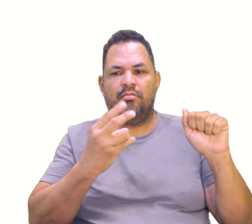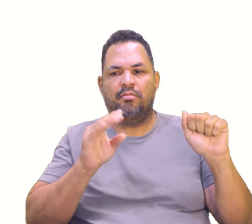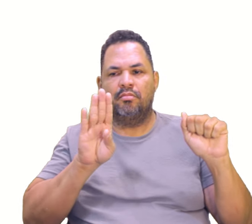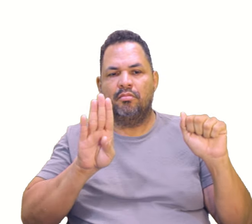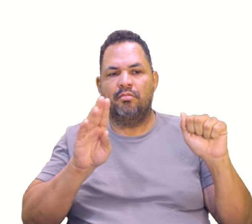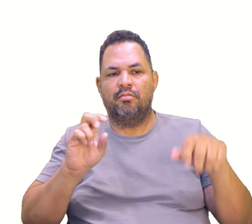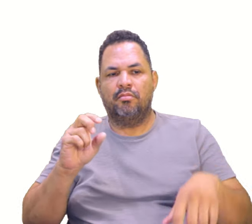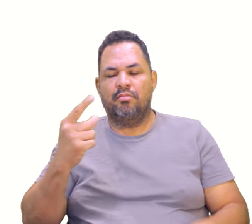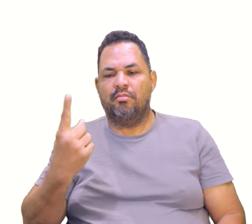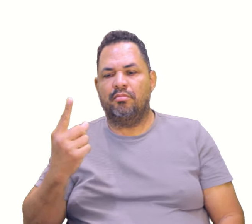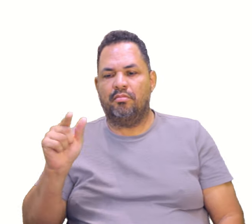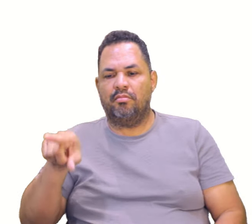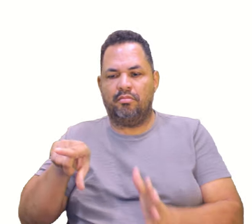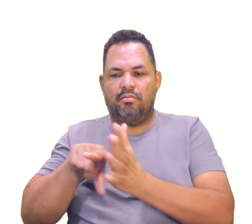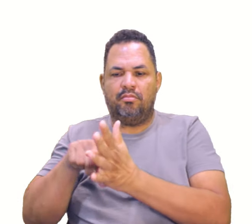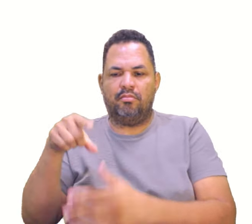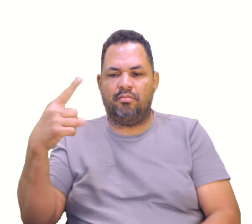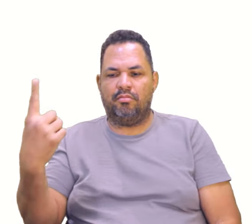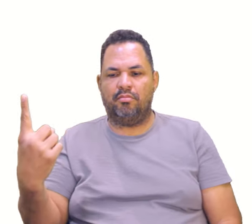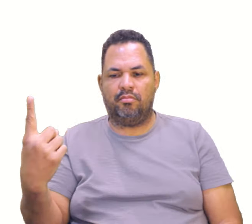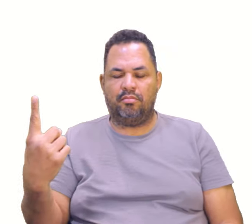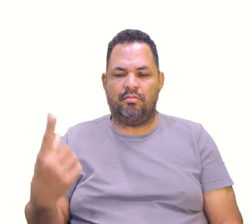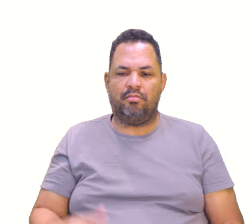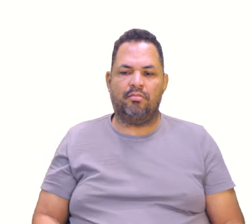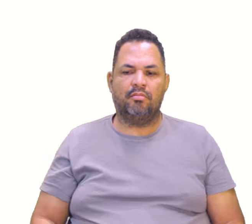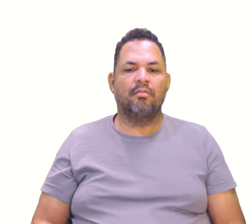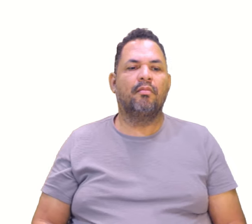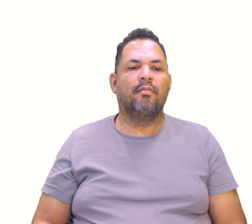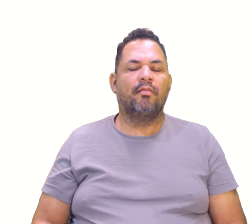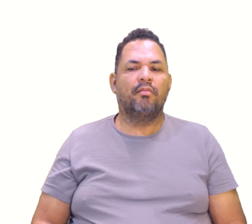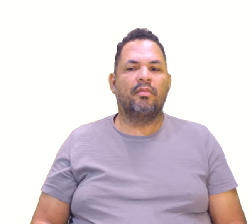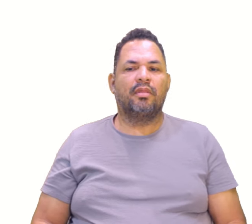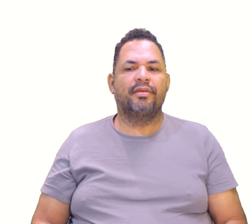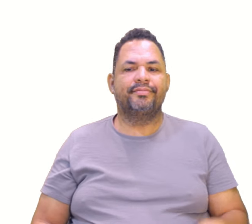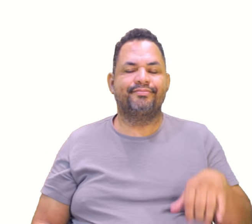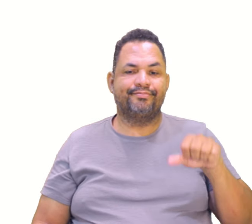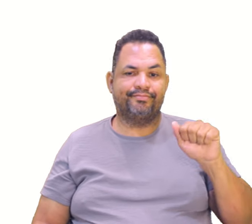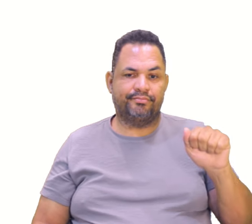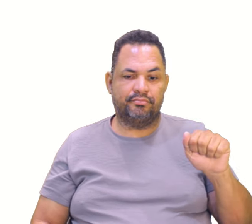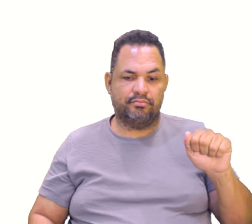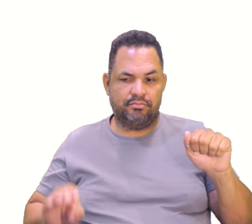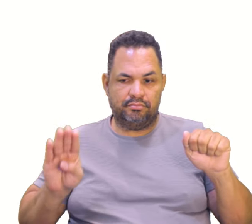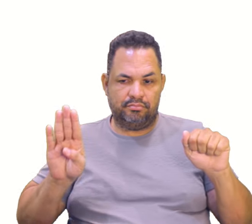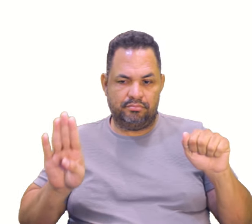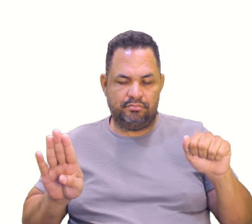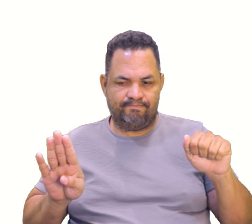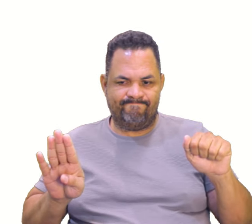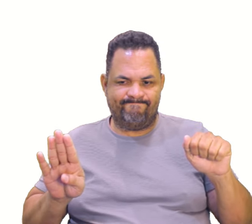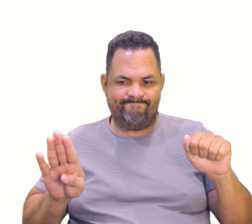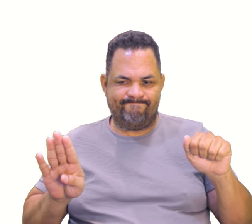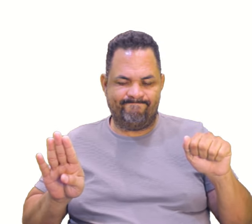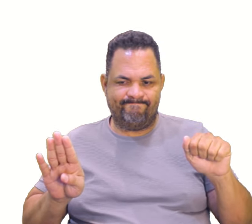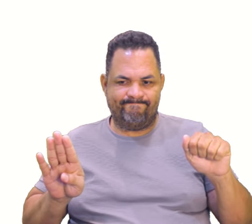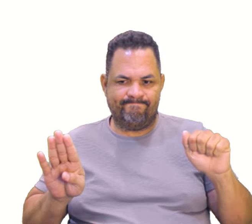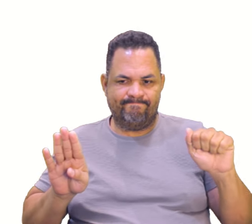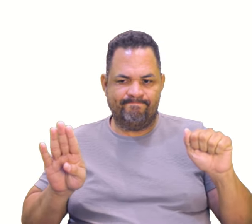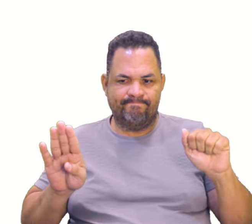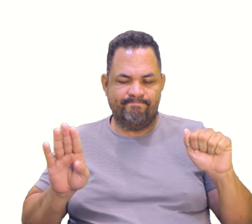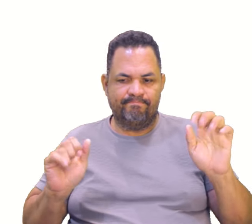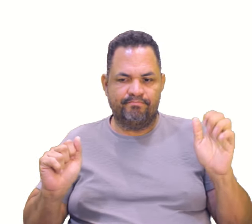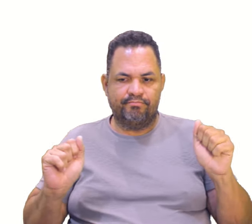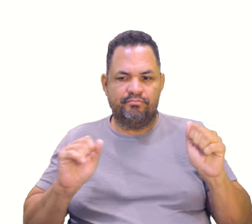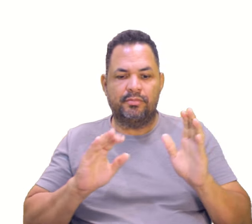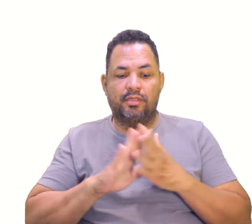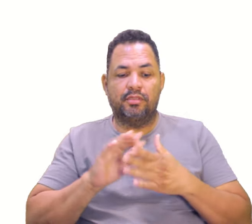2, e ponto B, 1 e menos 1? Ah, então se o A e o B fazem